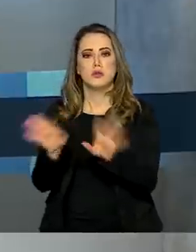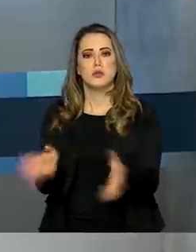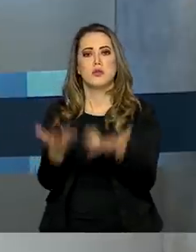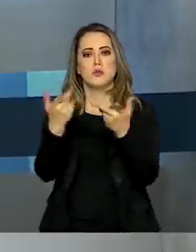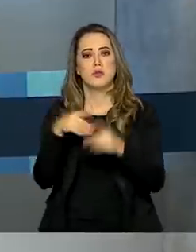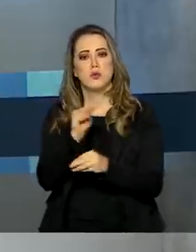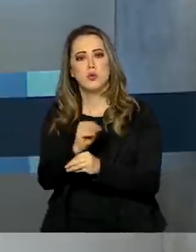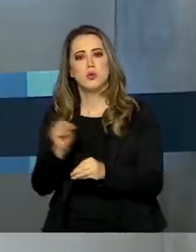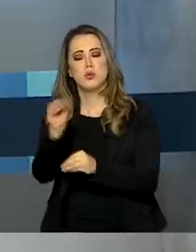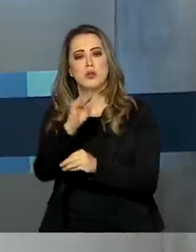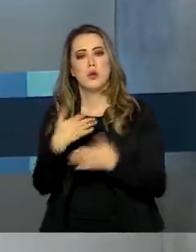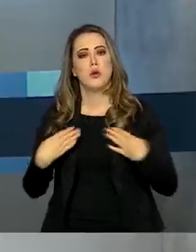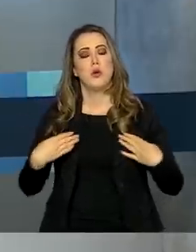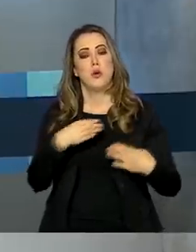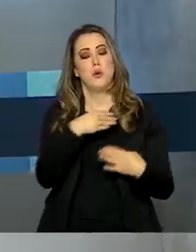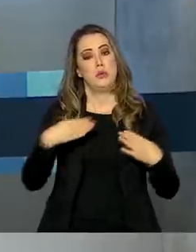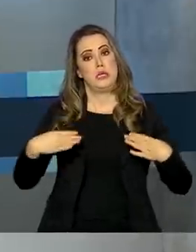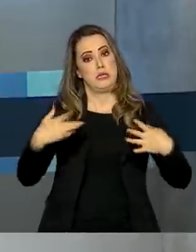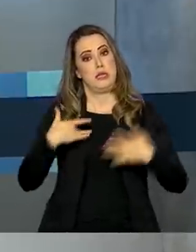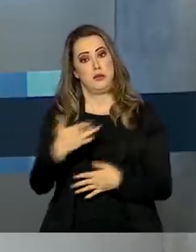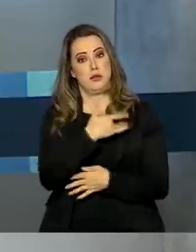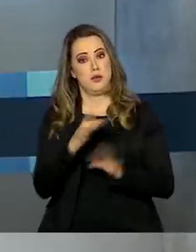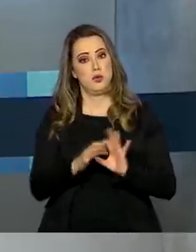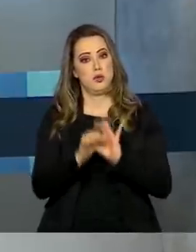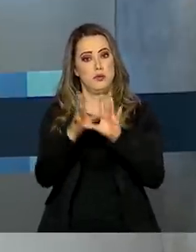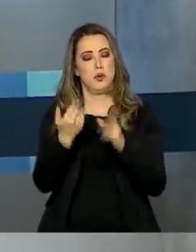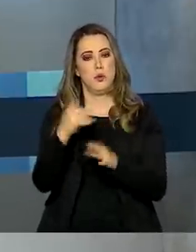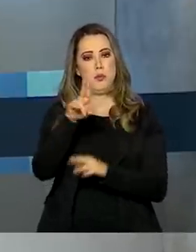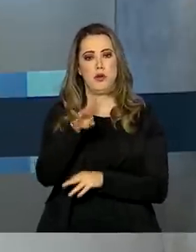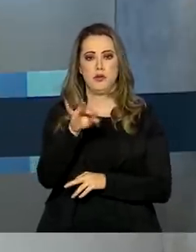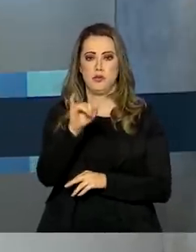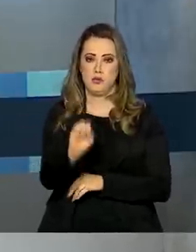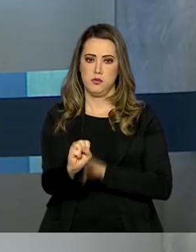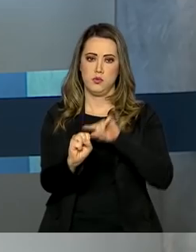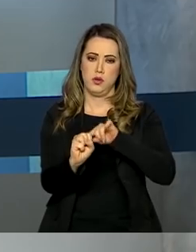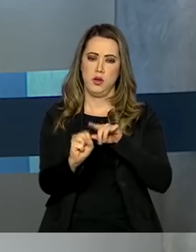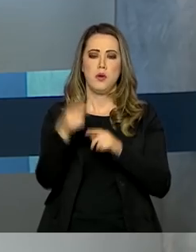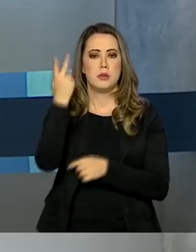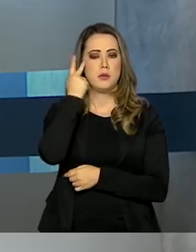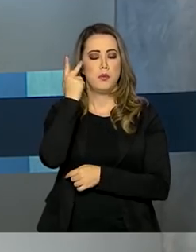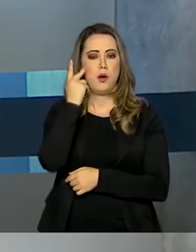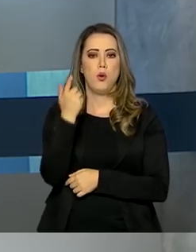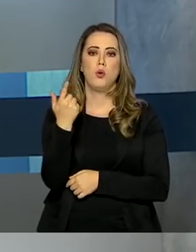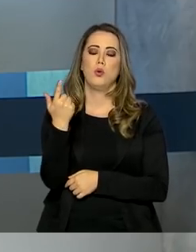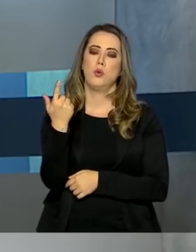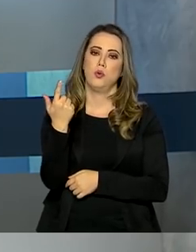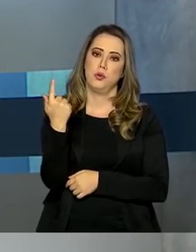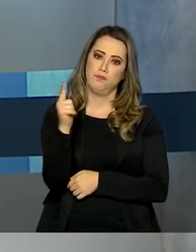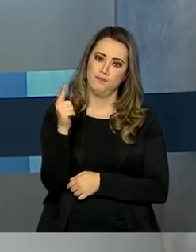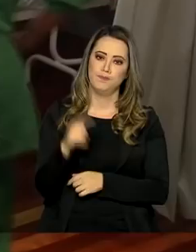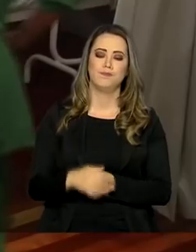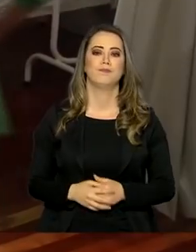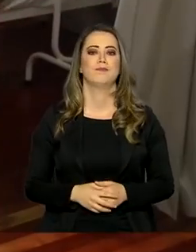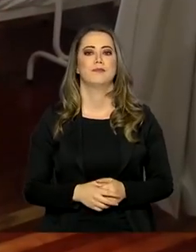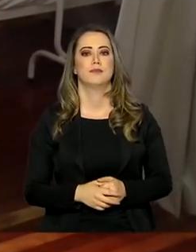mais graves, o Ministério da Saúde liberou mais recursos para UTIs em São Paulo e Goiânia.